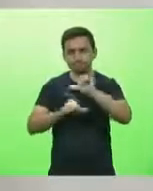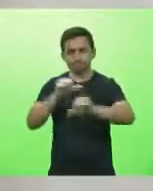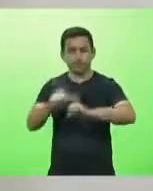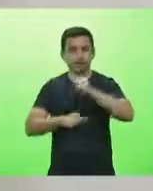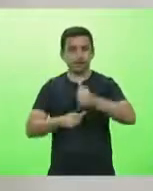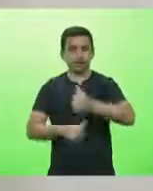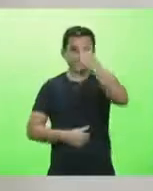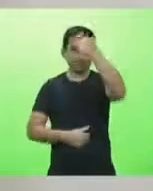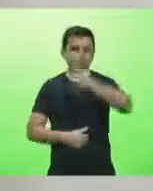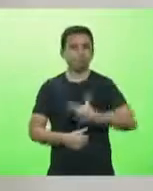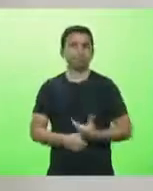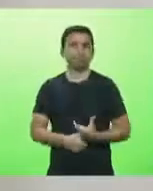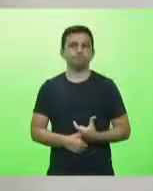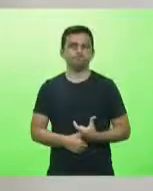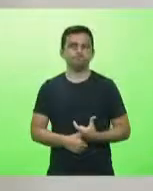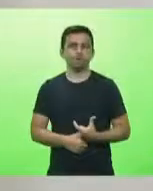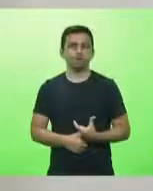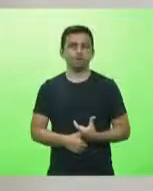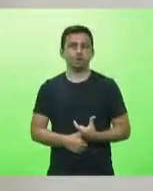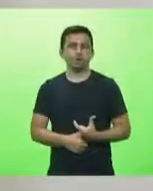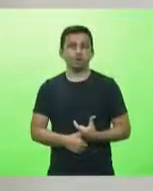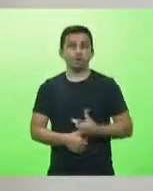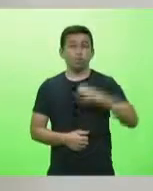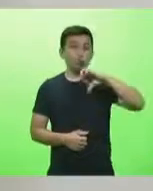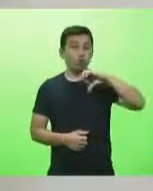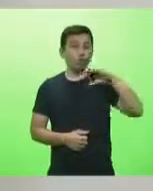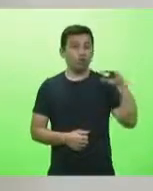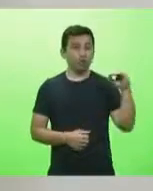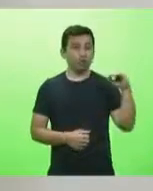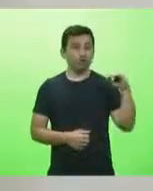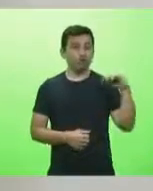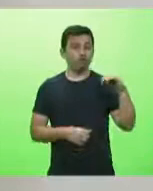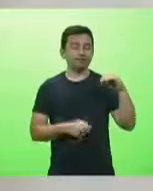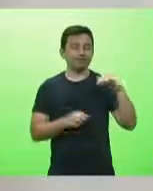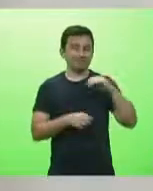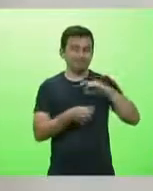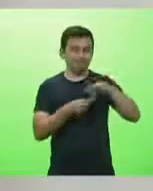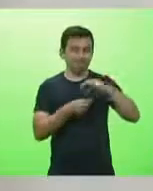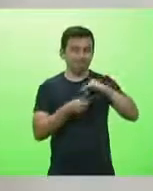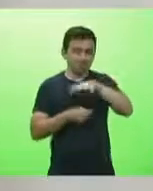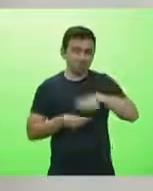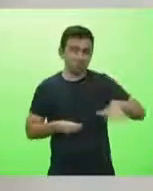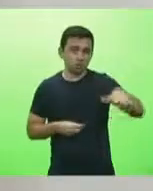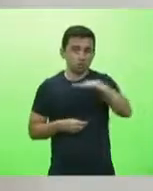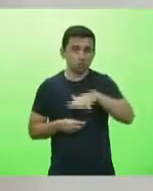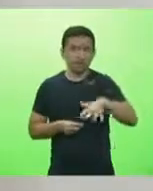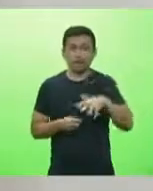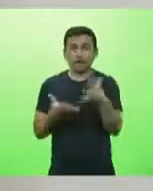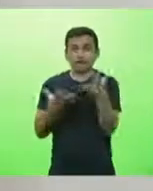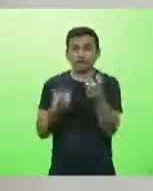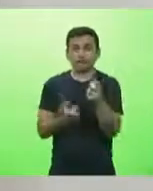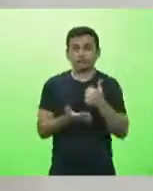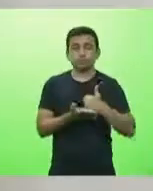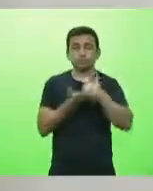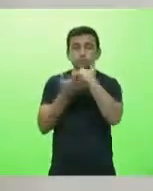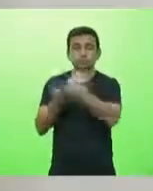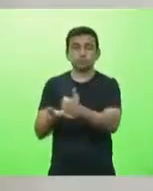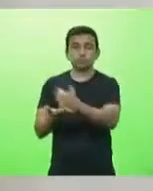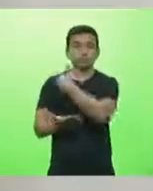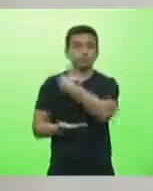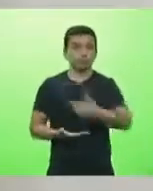catarinense. Essas 90 entidades catarinenses, elas estão se colocando a favor do governador Moisés